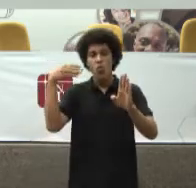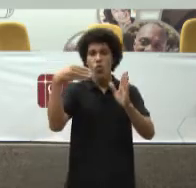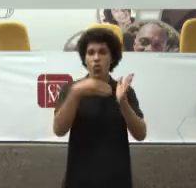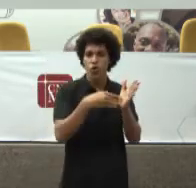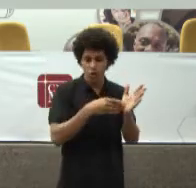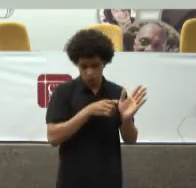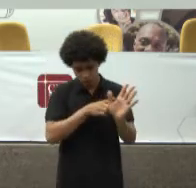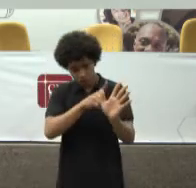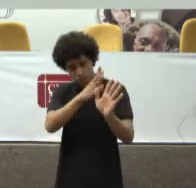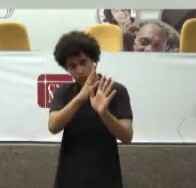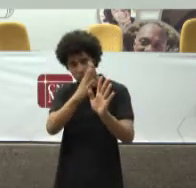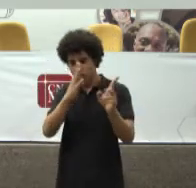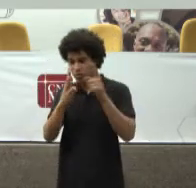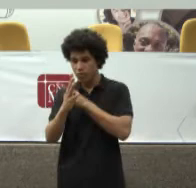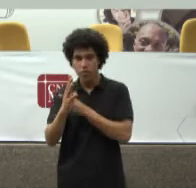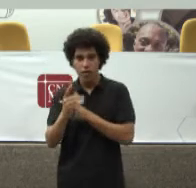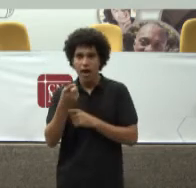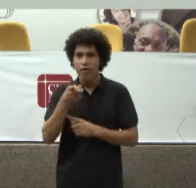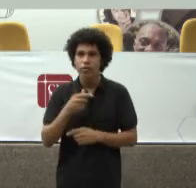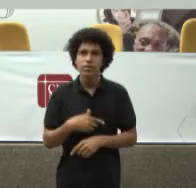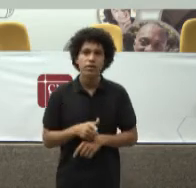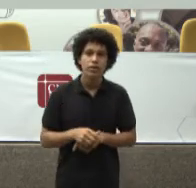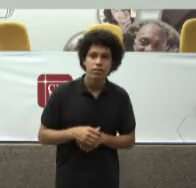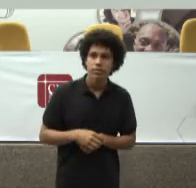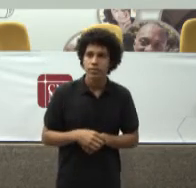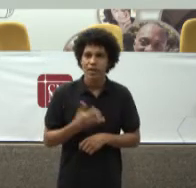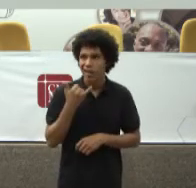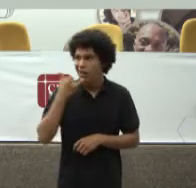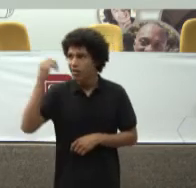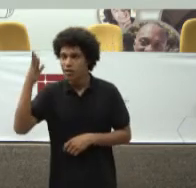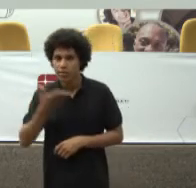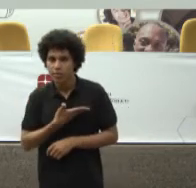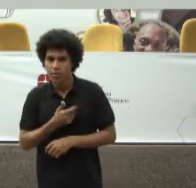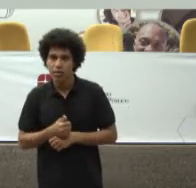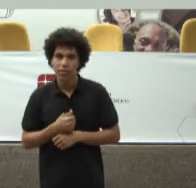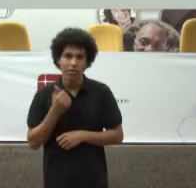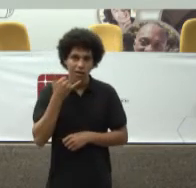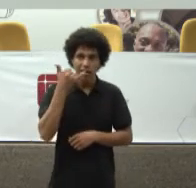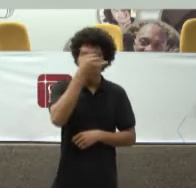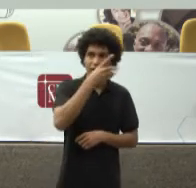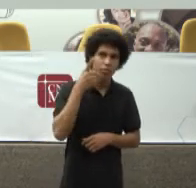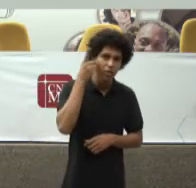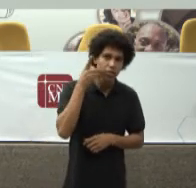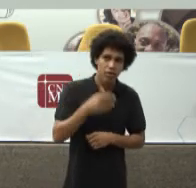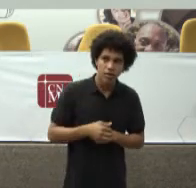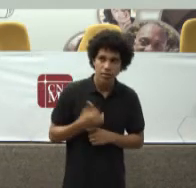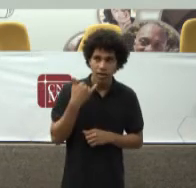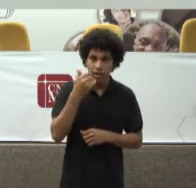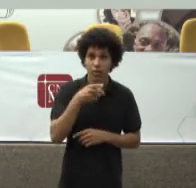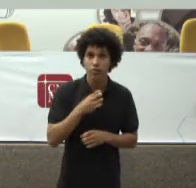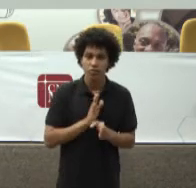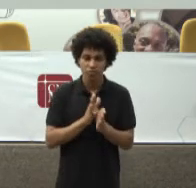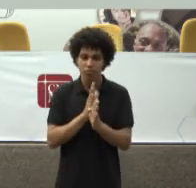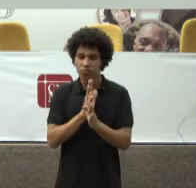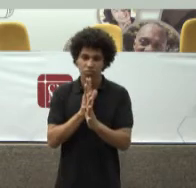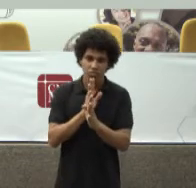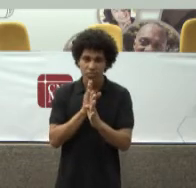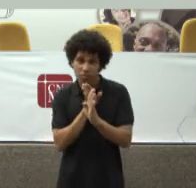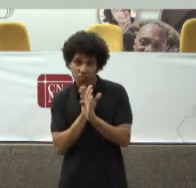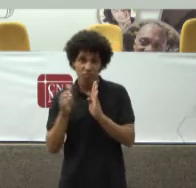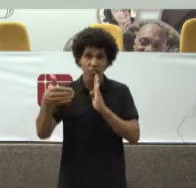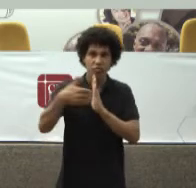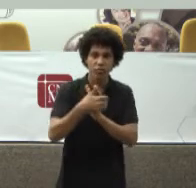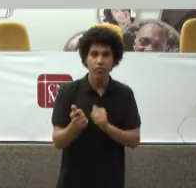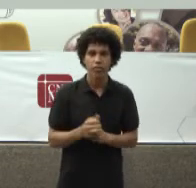aquele cara Passa na frente Porque a fila Não é pública Ninguém sabe exatamente Como é que é a fila E essa fila Fica ali Durante